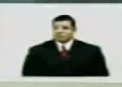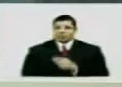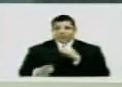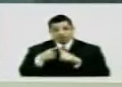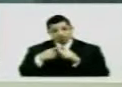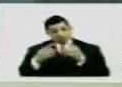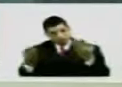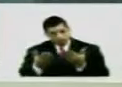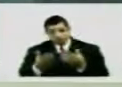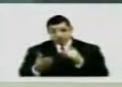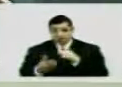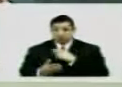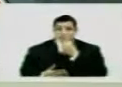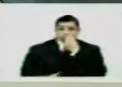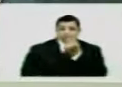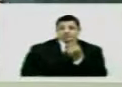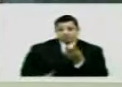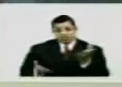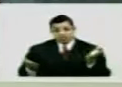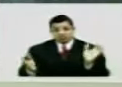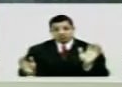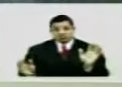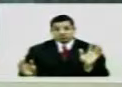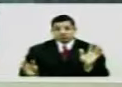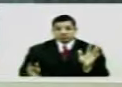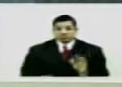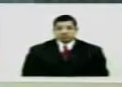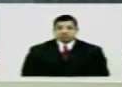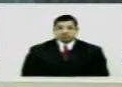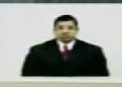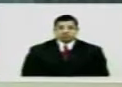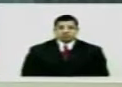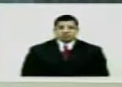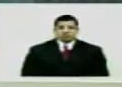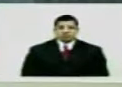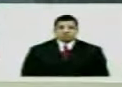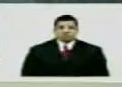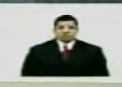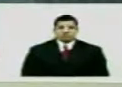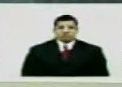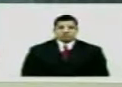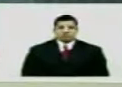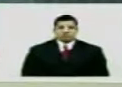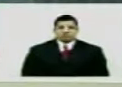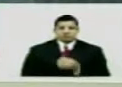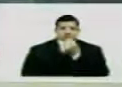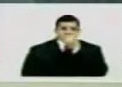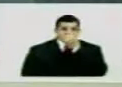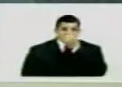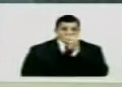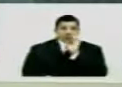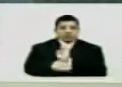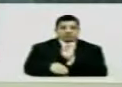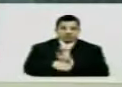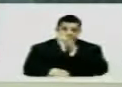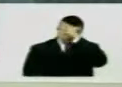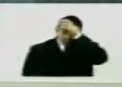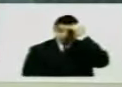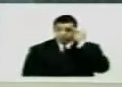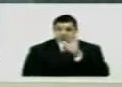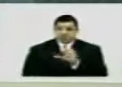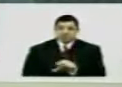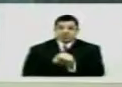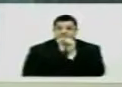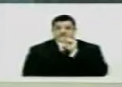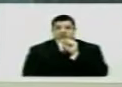Porque até aqui tem parecido ser isso E eu repito O estado do Amazonas